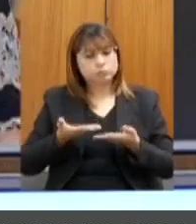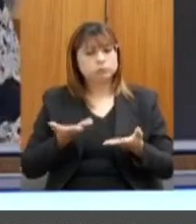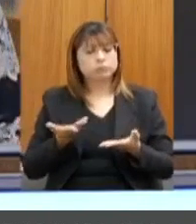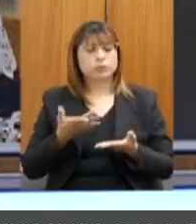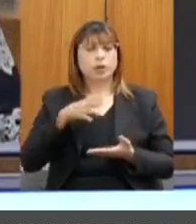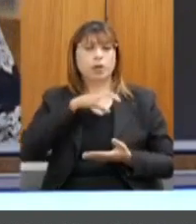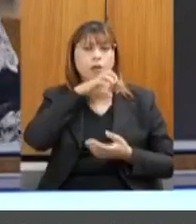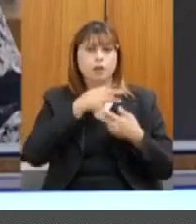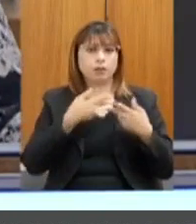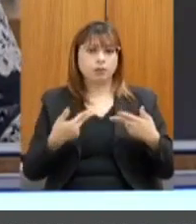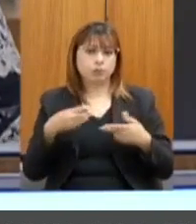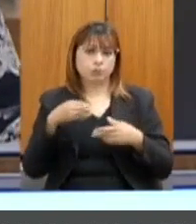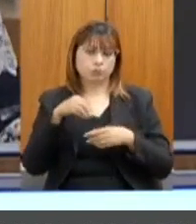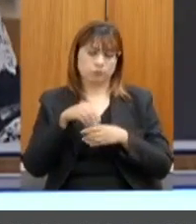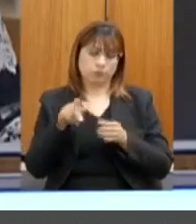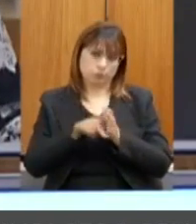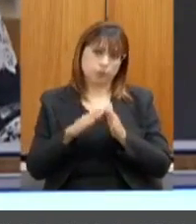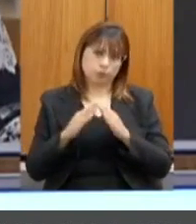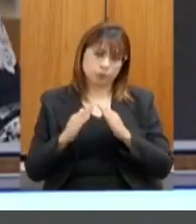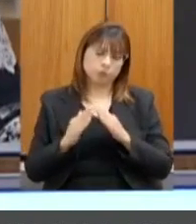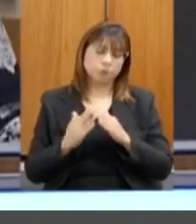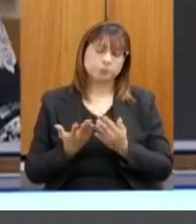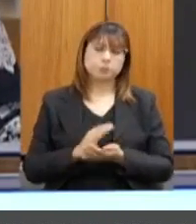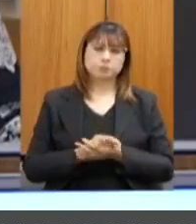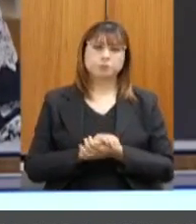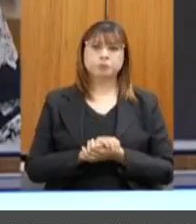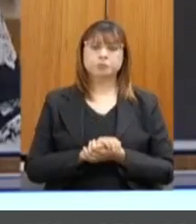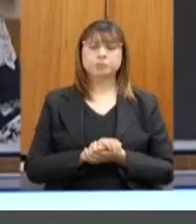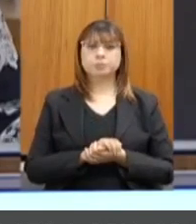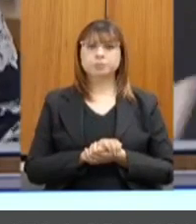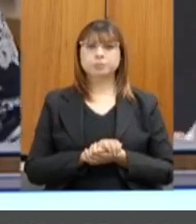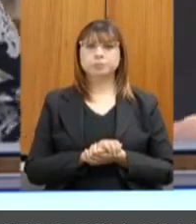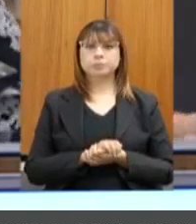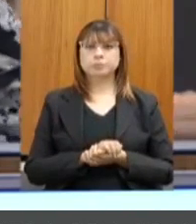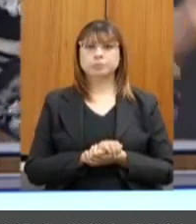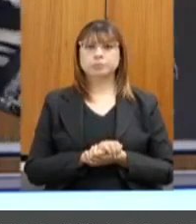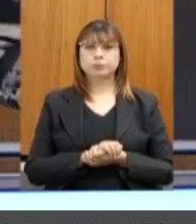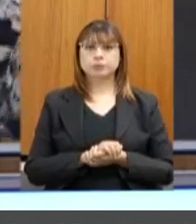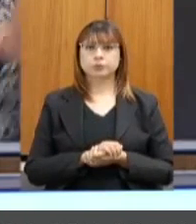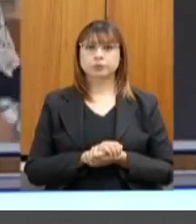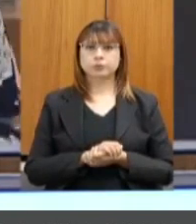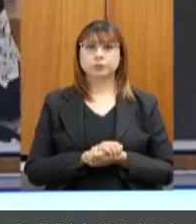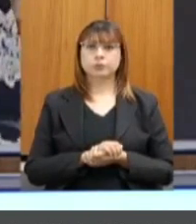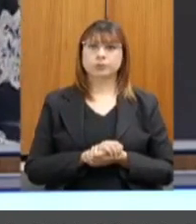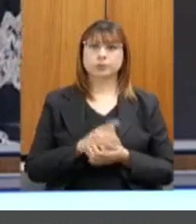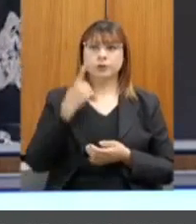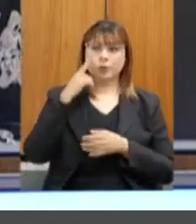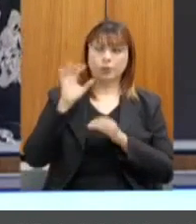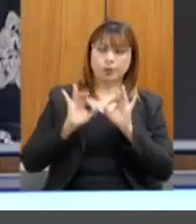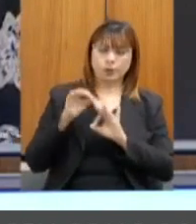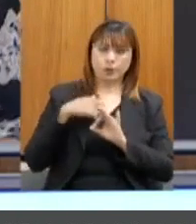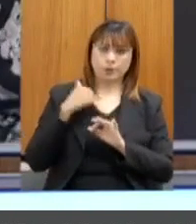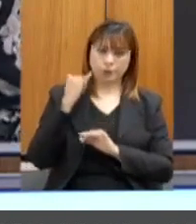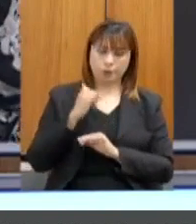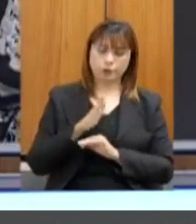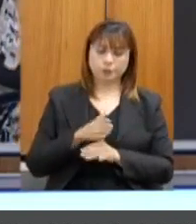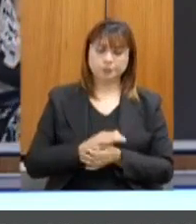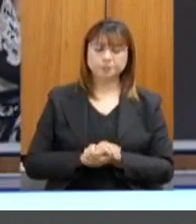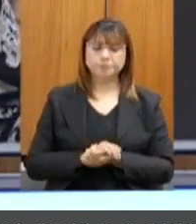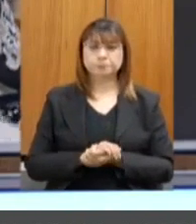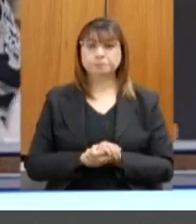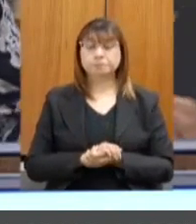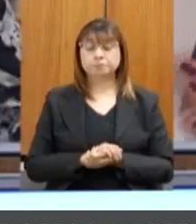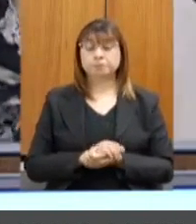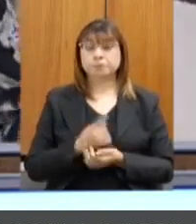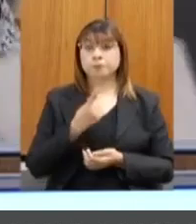importância desse tema. Por favor, mais uma. Esse é o programa que eu acabei de dizer. Bem, e,